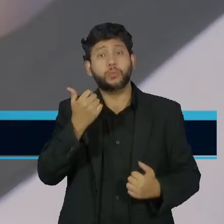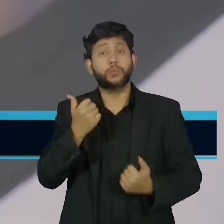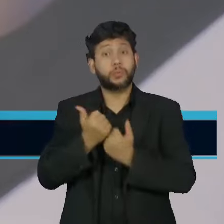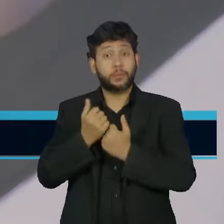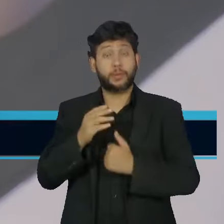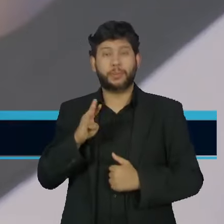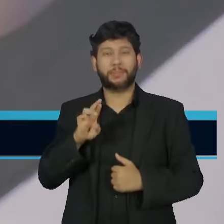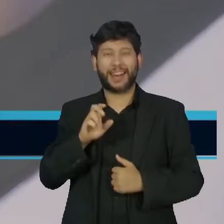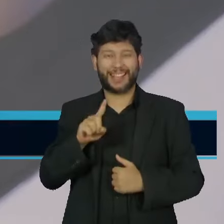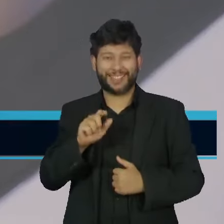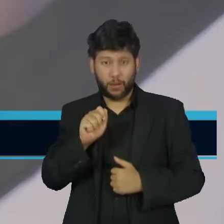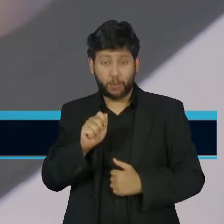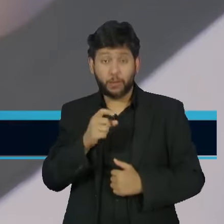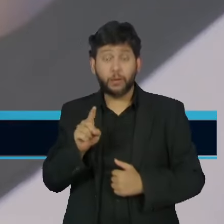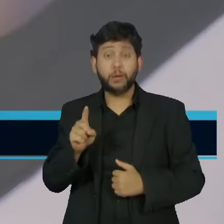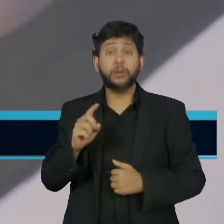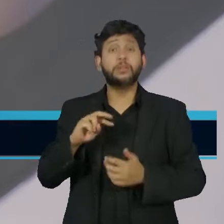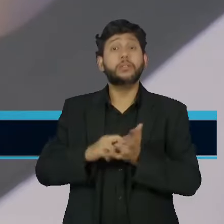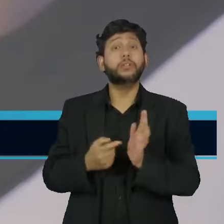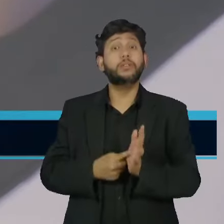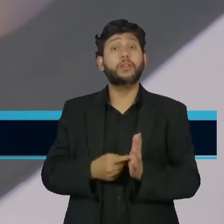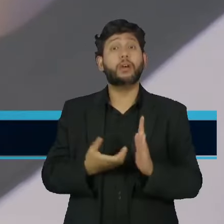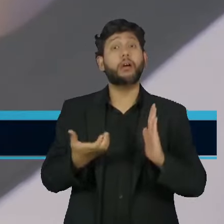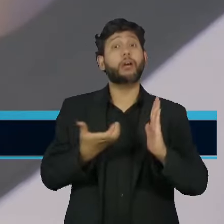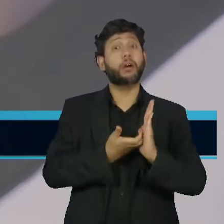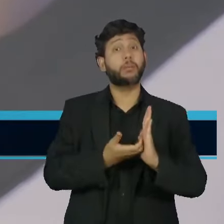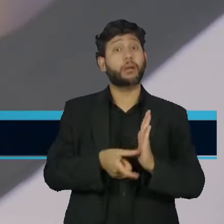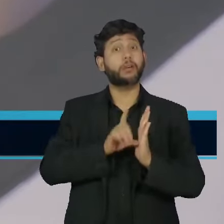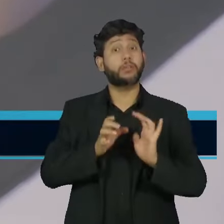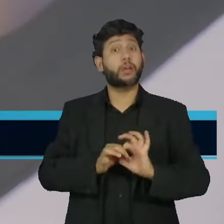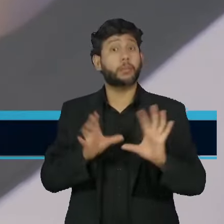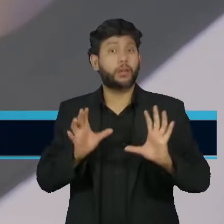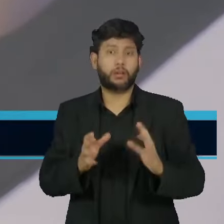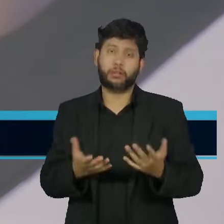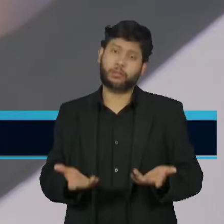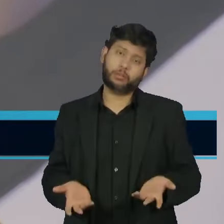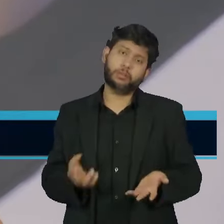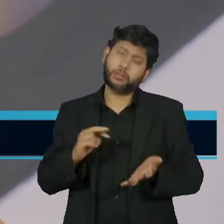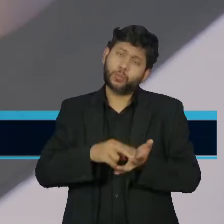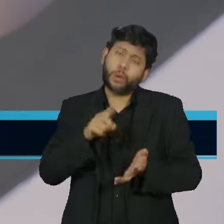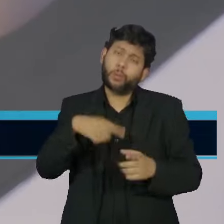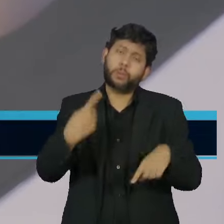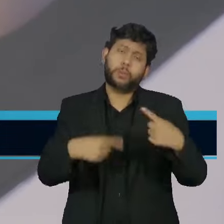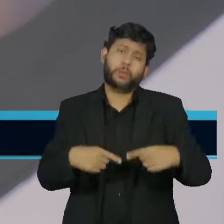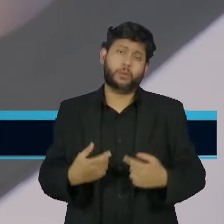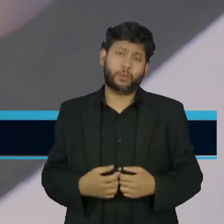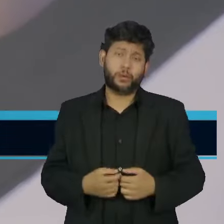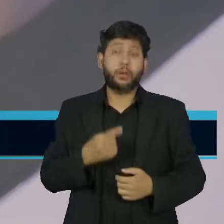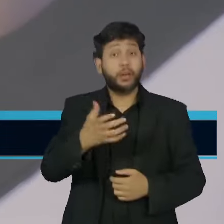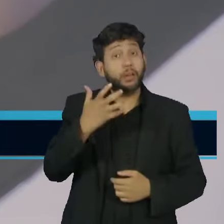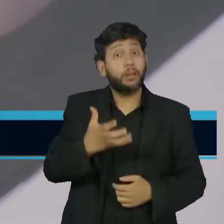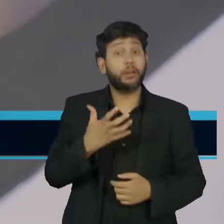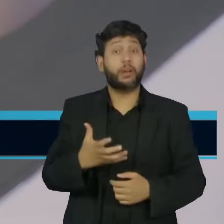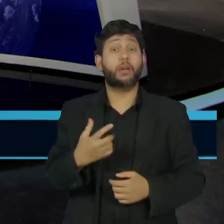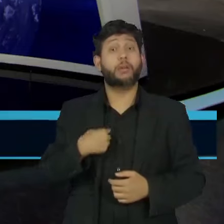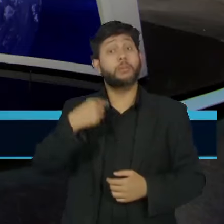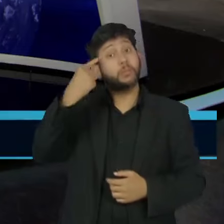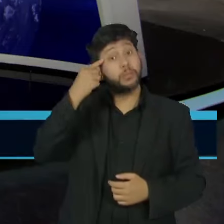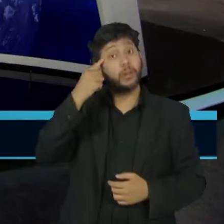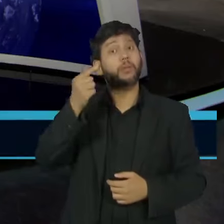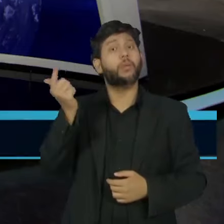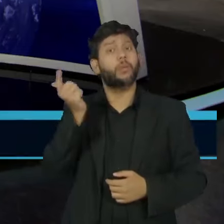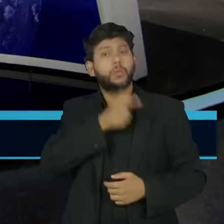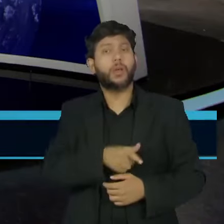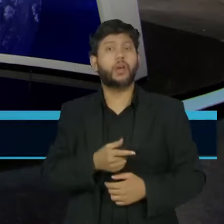teria de ter uma anuência prévia da Câmara. Isso sempre dá algum tipo de polêmica. Ele espera também contar com esse aval, com